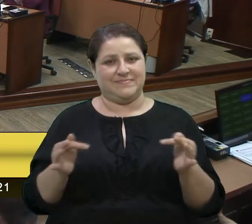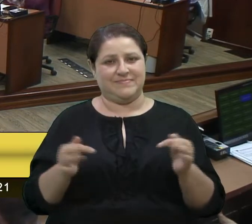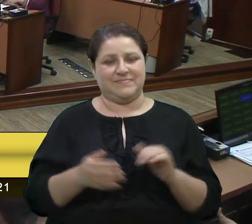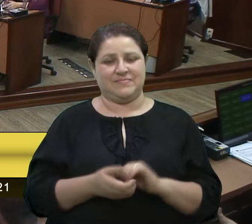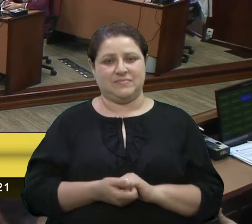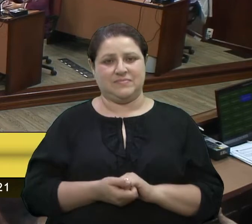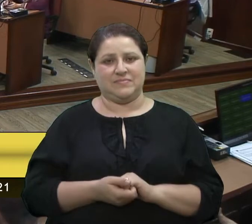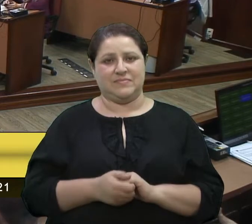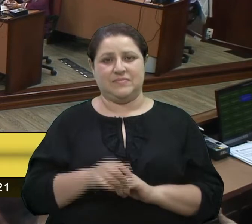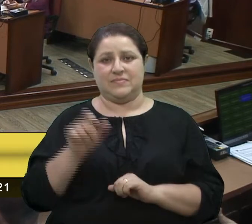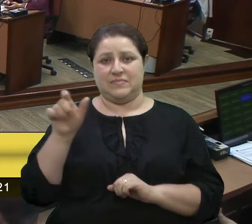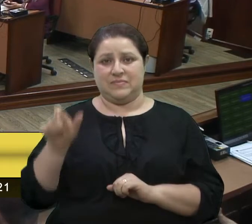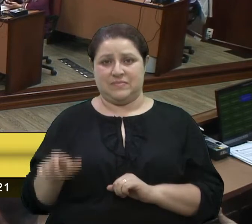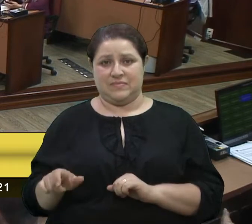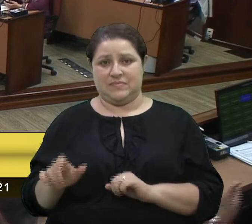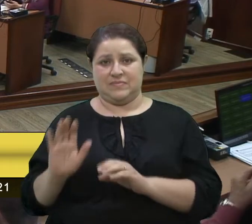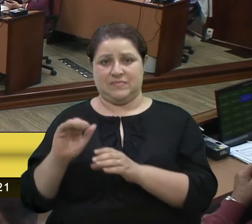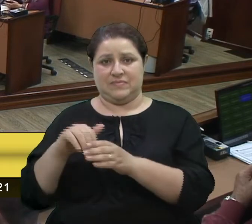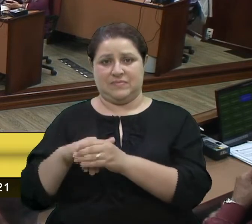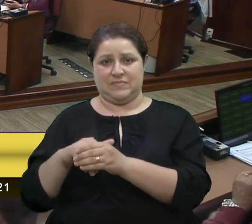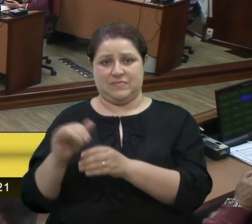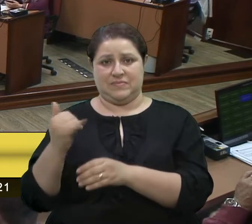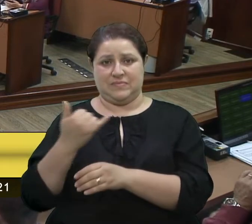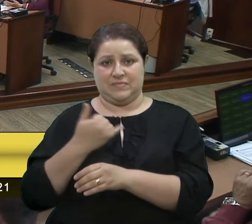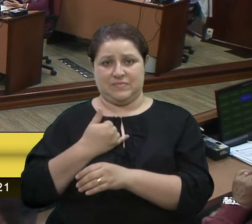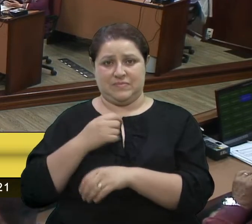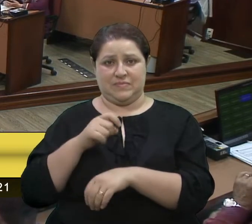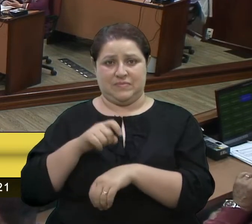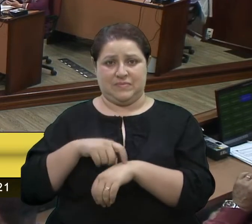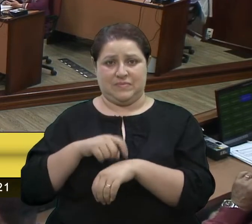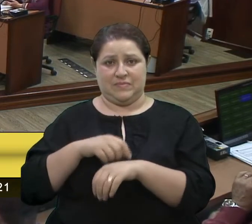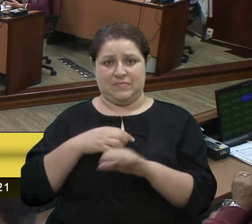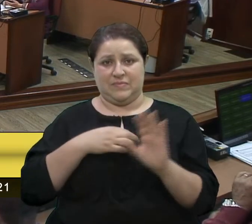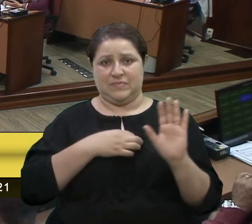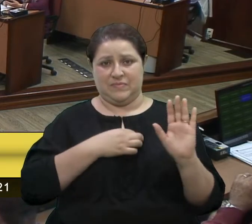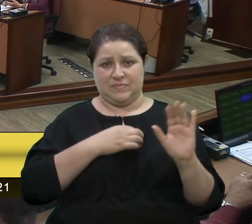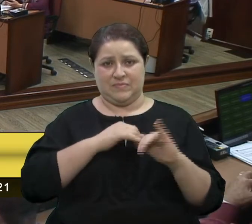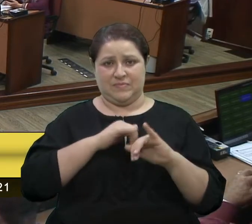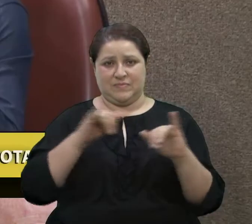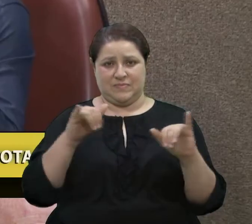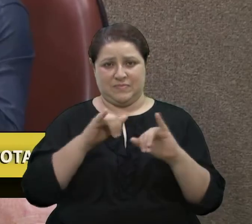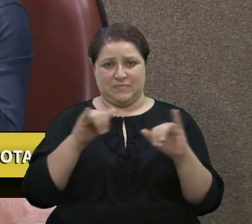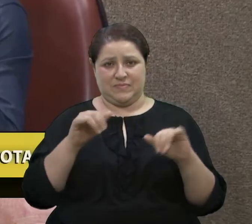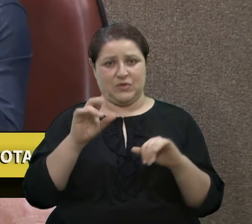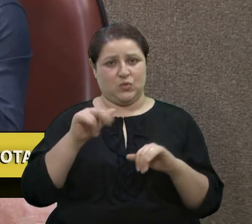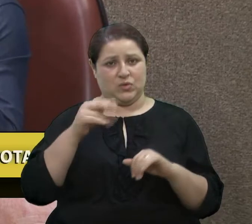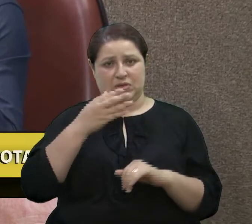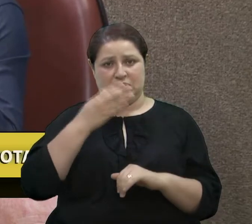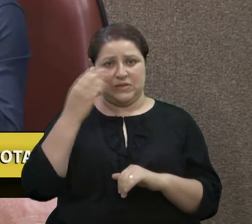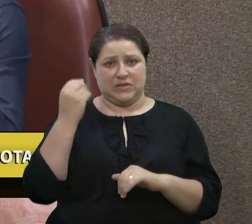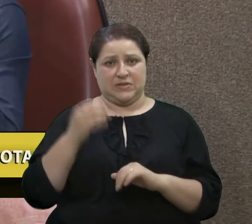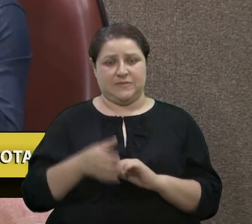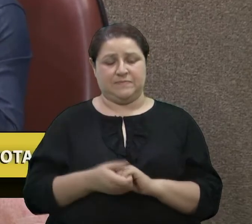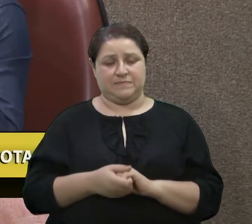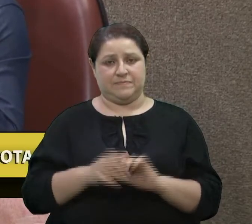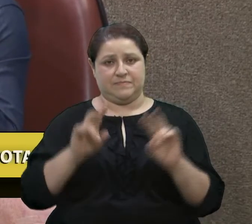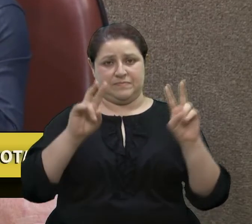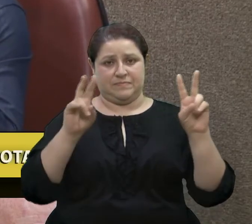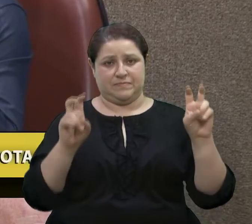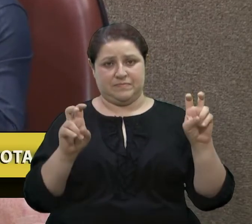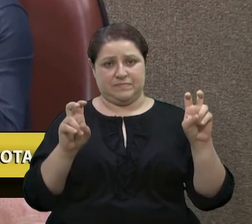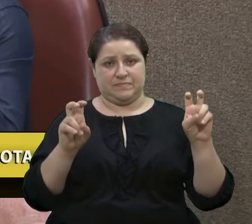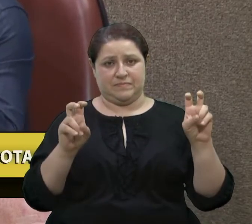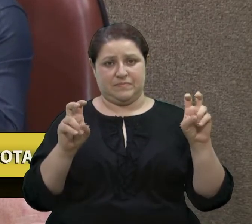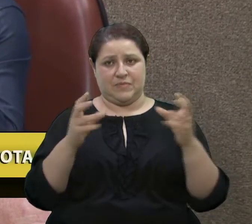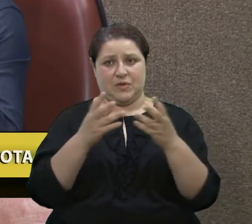que um eleitor me disse durante a campanha, e eu nunca vou esquecer. Ele disse, lá no meio da